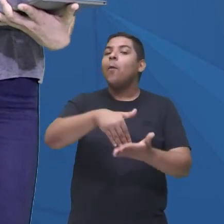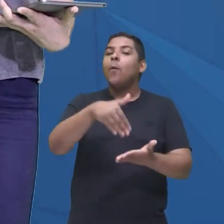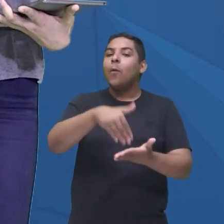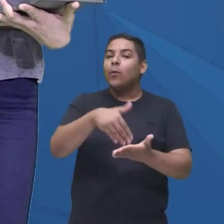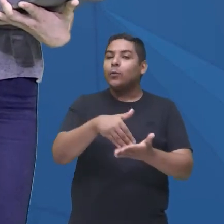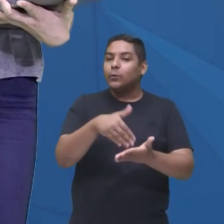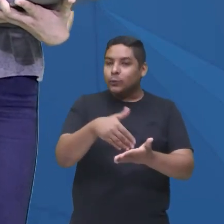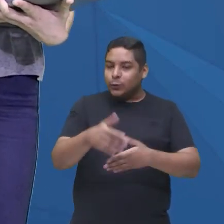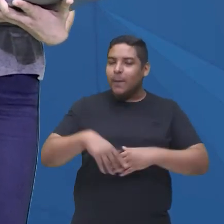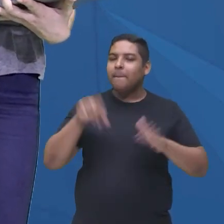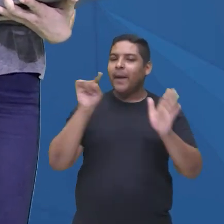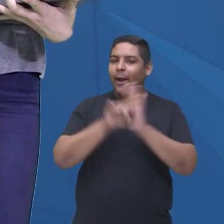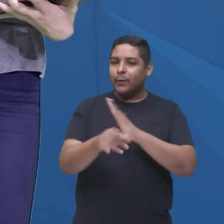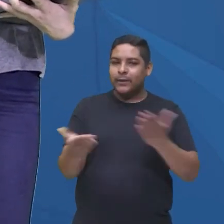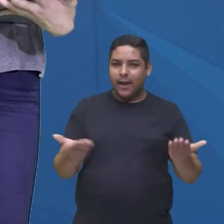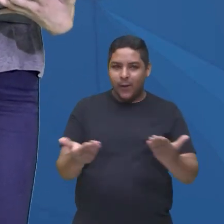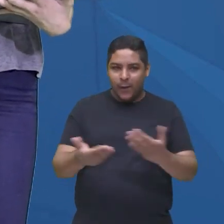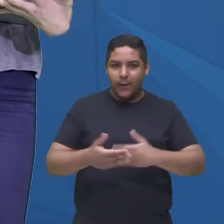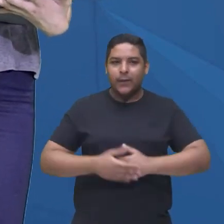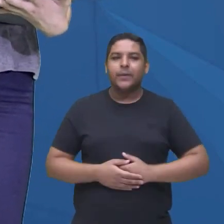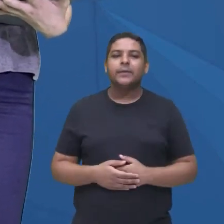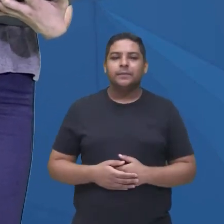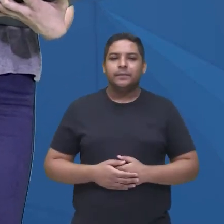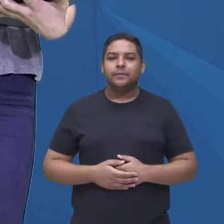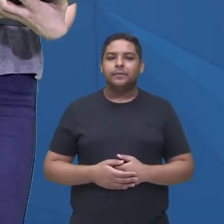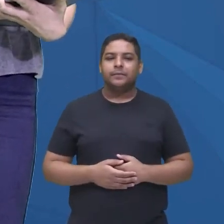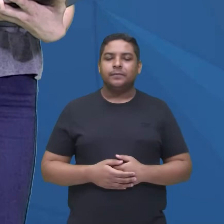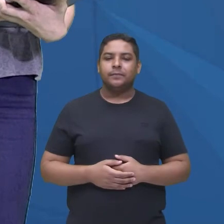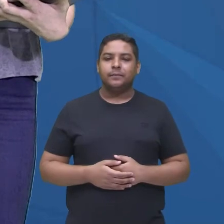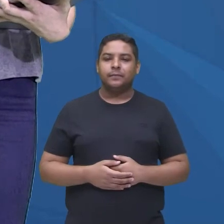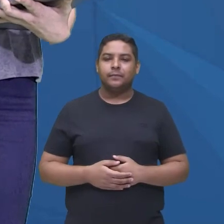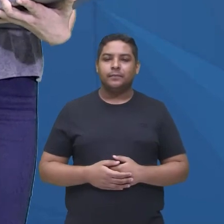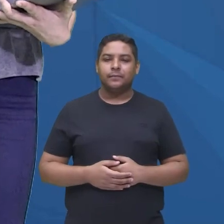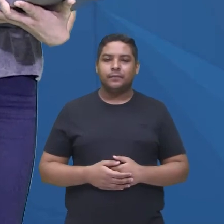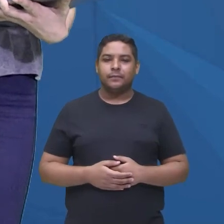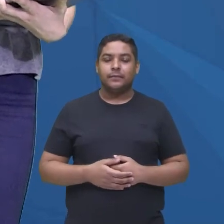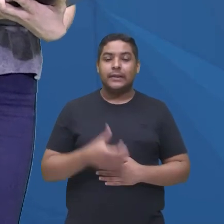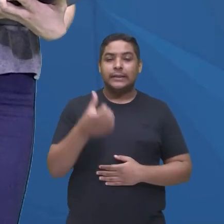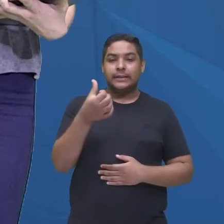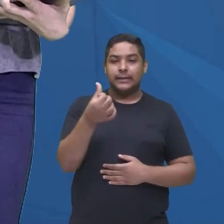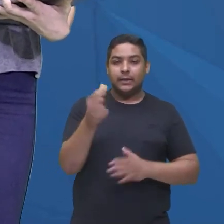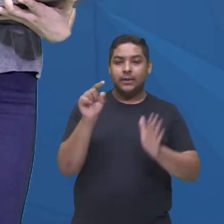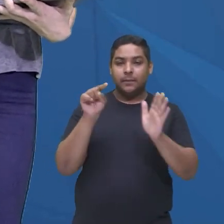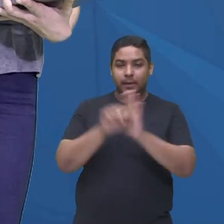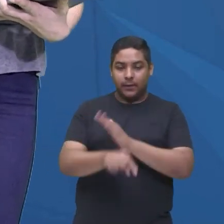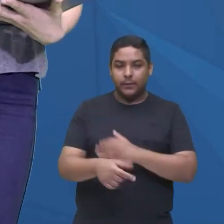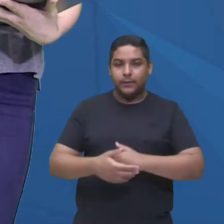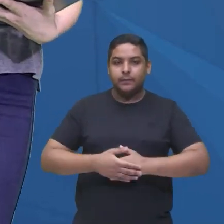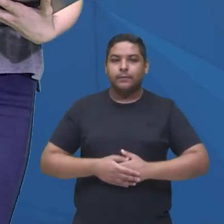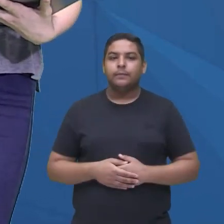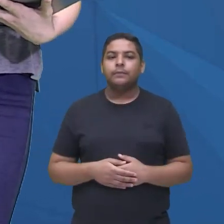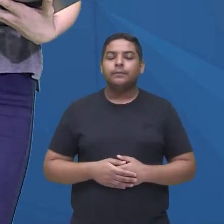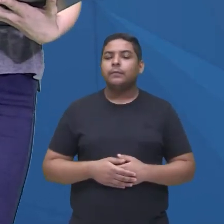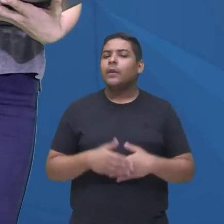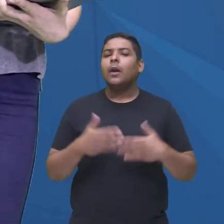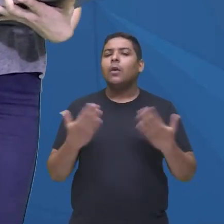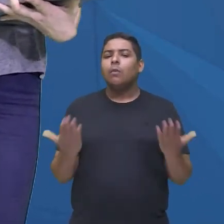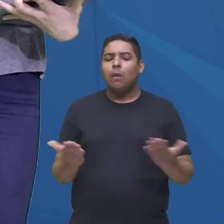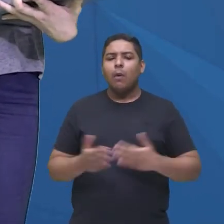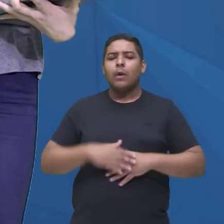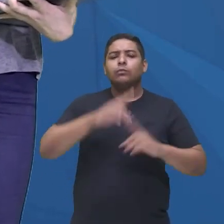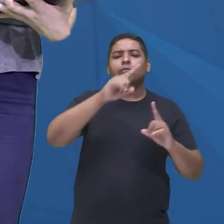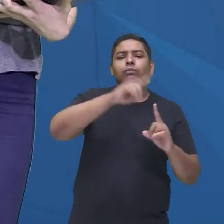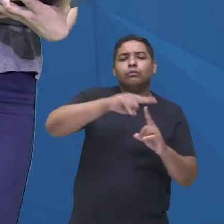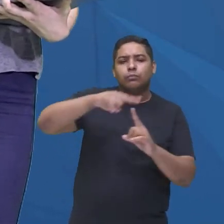decisiva pergunta do nosso quiz, e essa daí é para você não errar, qual o gênero da